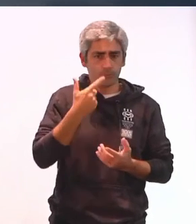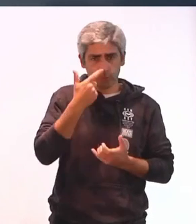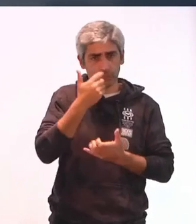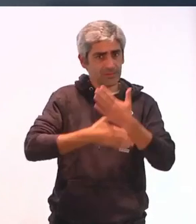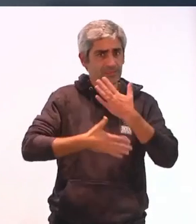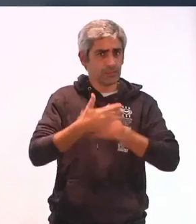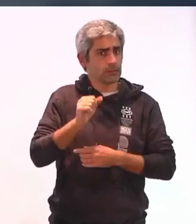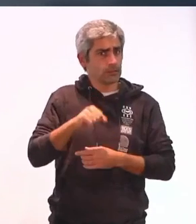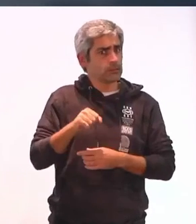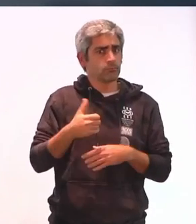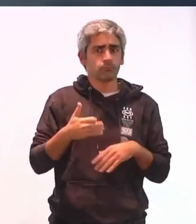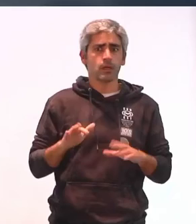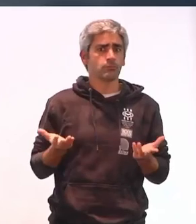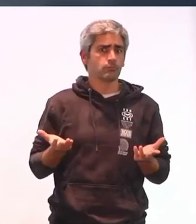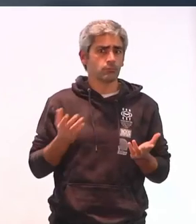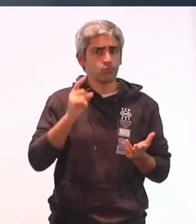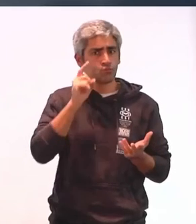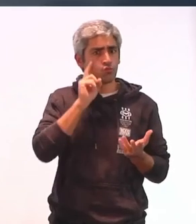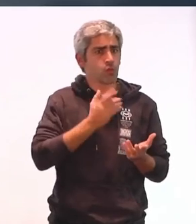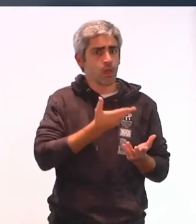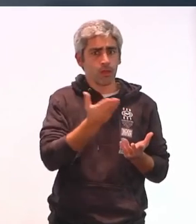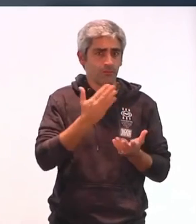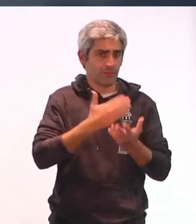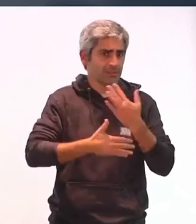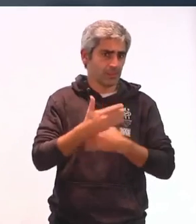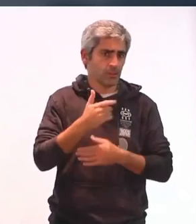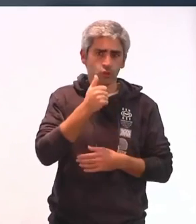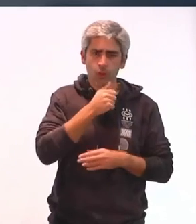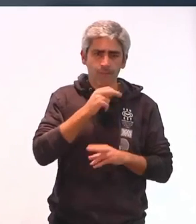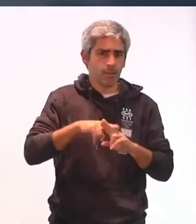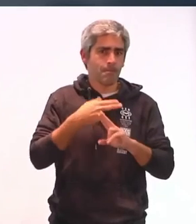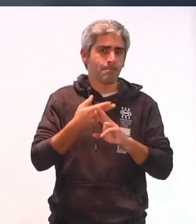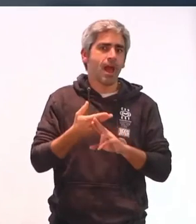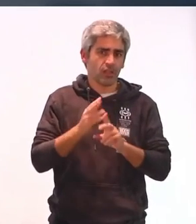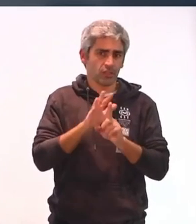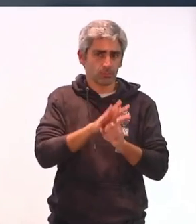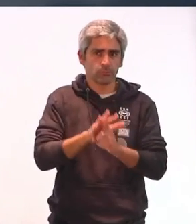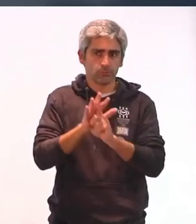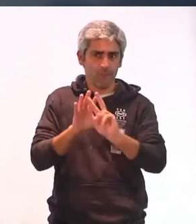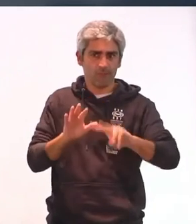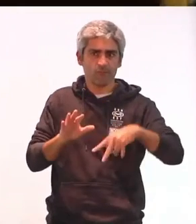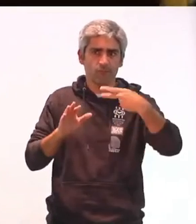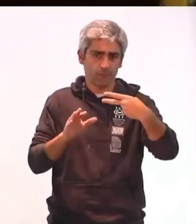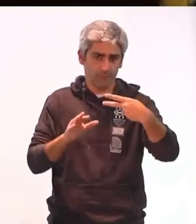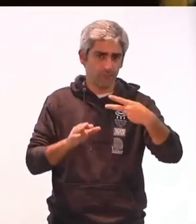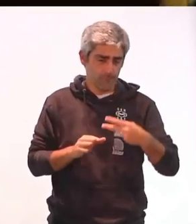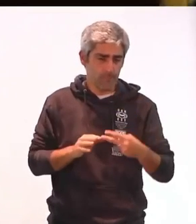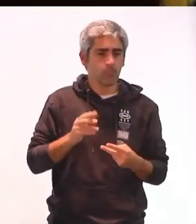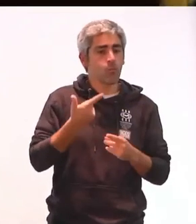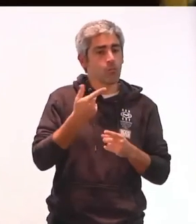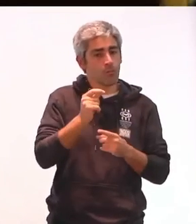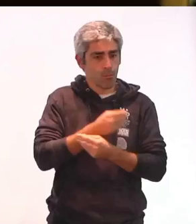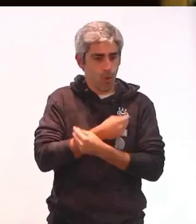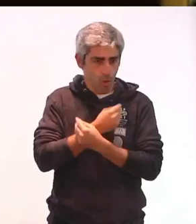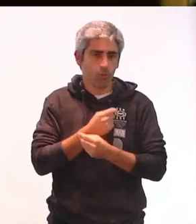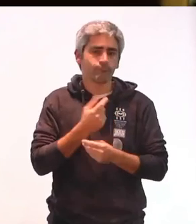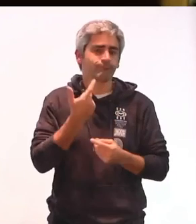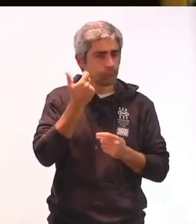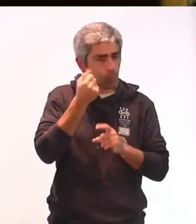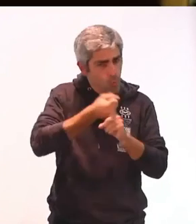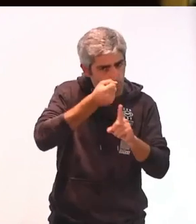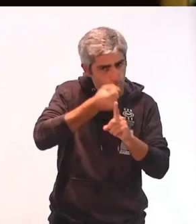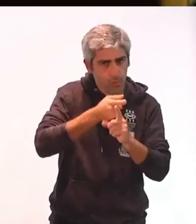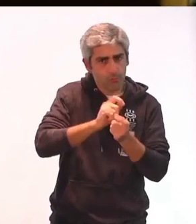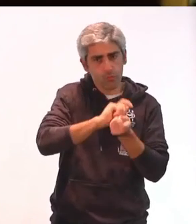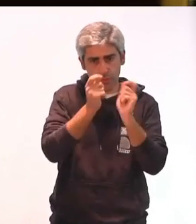deficiência, em que as mulheres com deficiência ainda sofrem mais esta dupla discriminação. Tem sido o Bloco de Esquerda que mais tem lutado